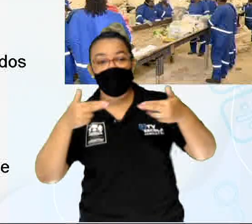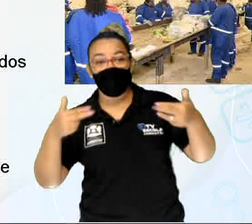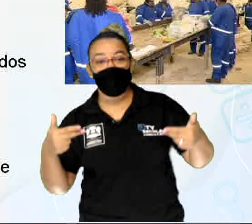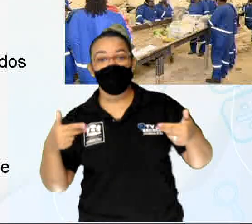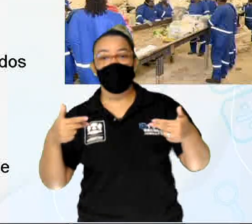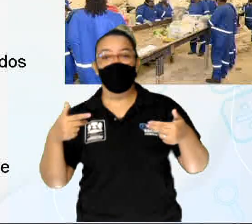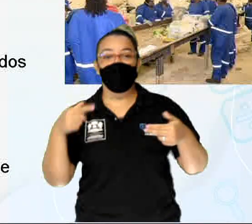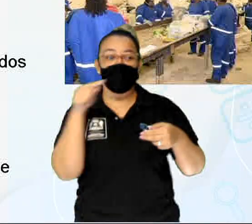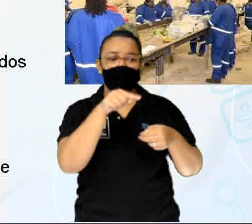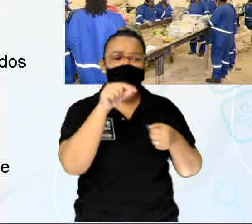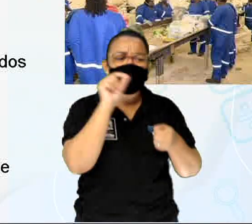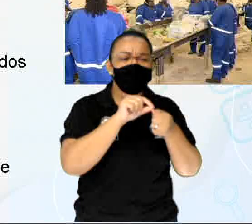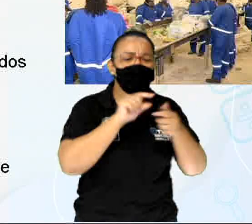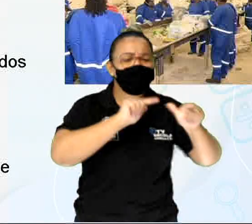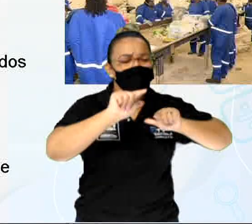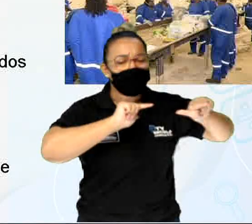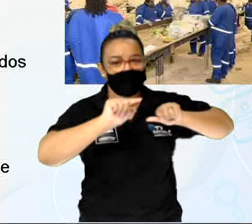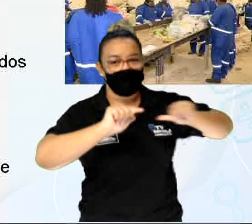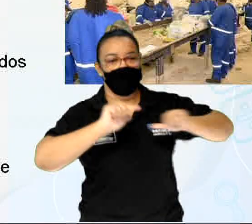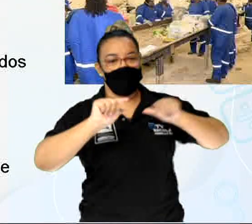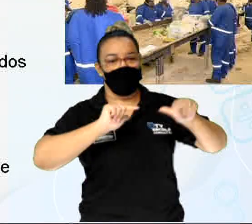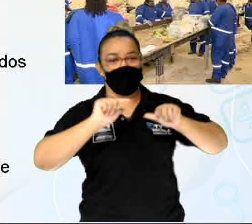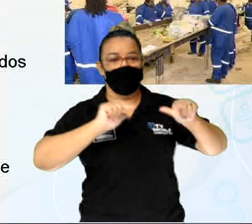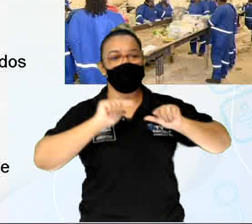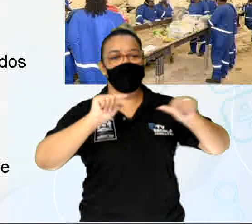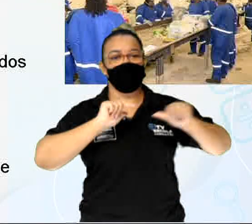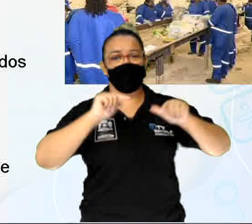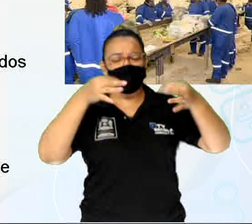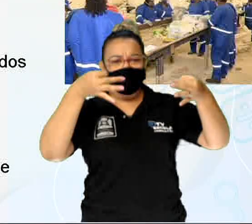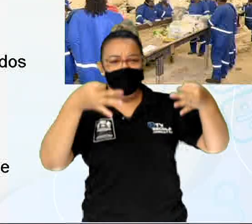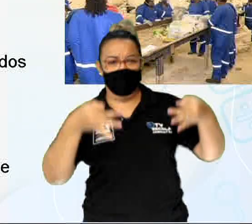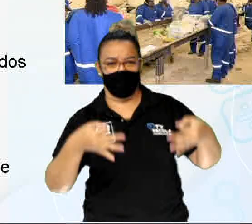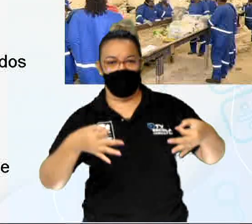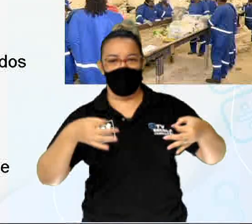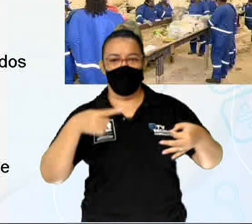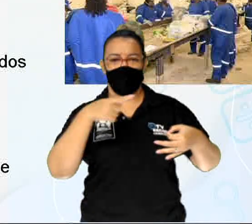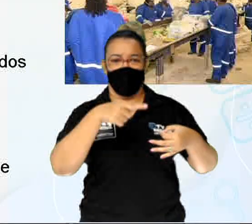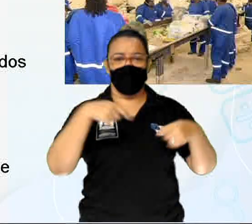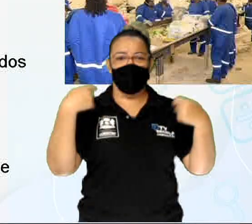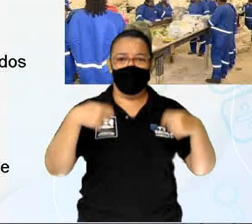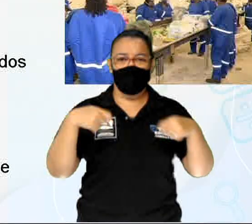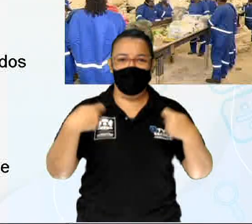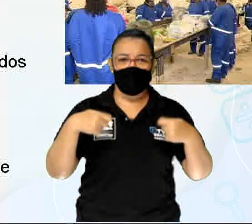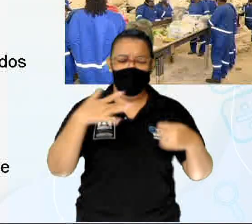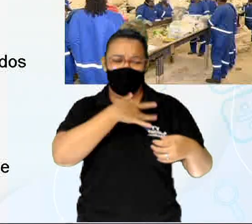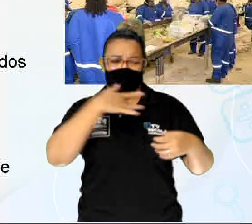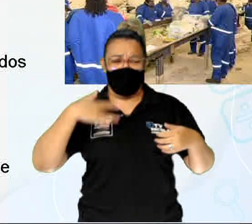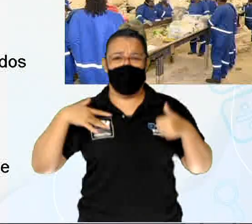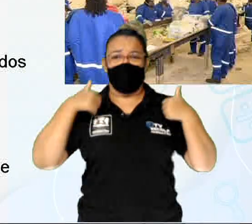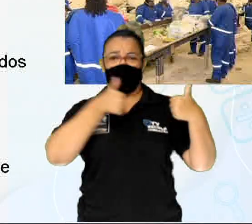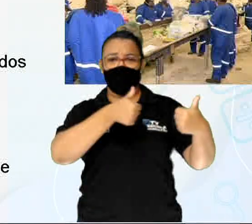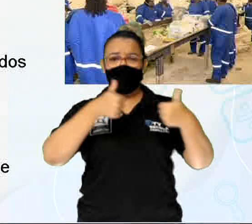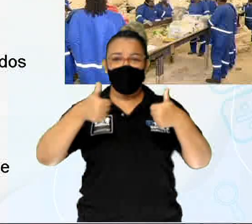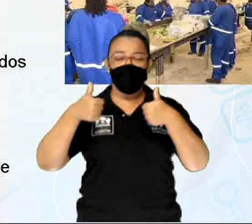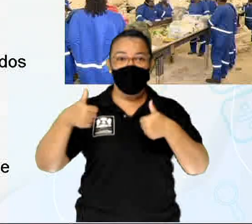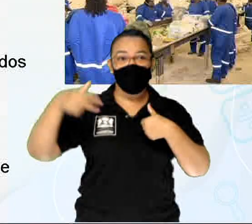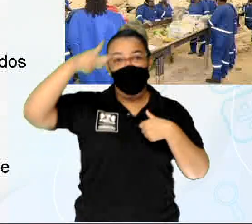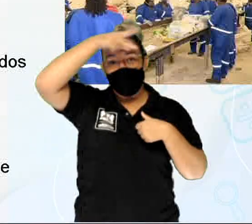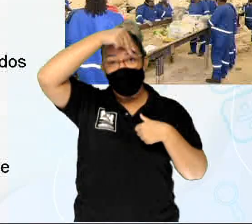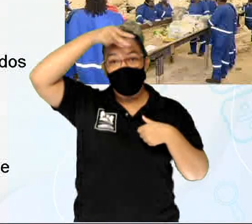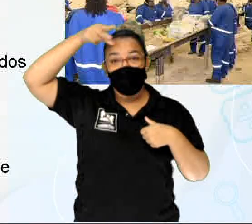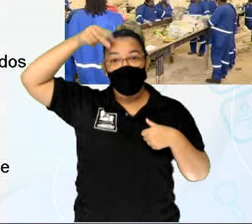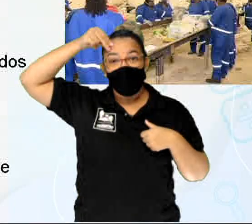para eles trabalharem, de uma forma também que eles tenham mais saúde. A Prefeitura